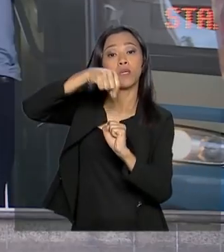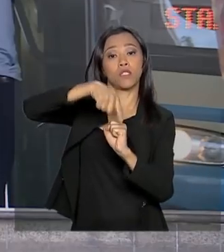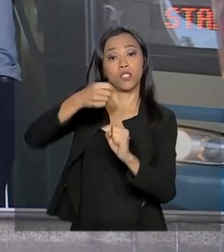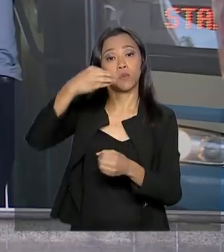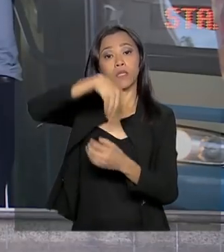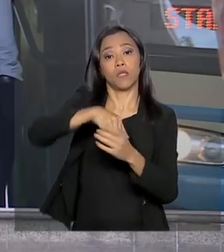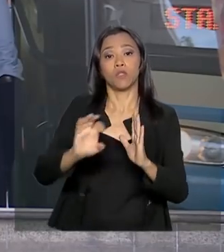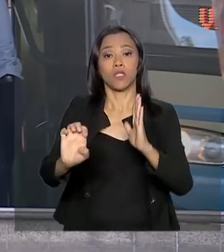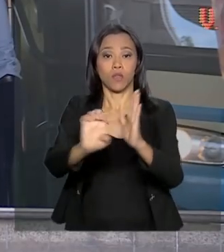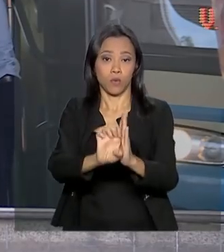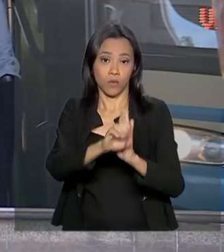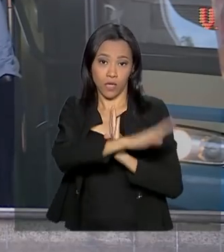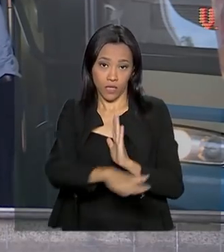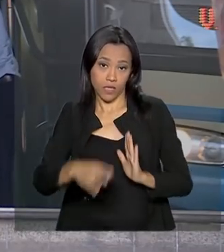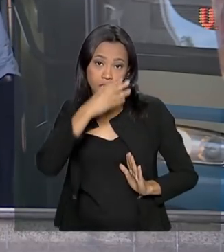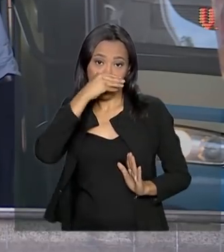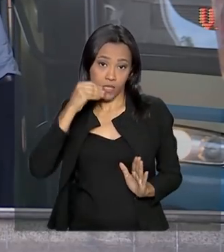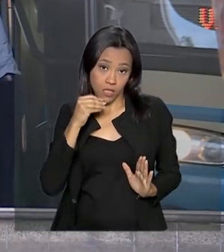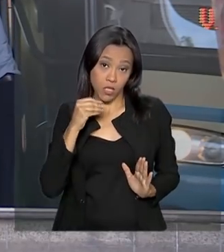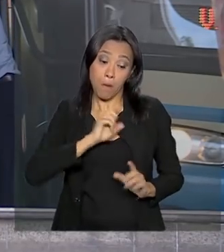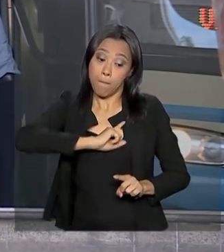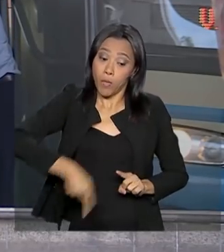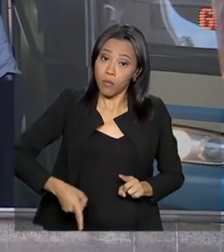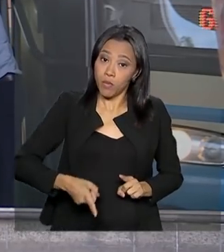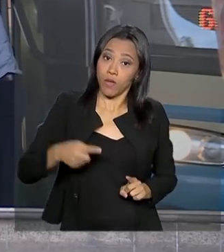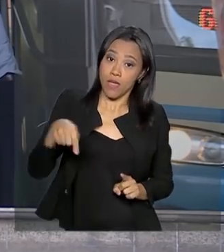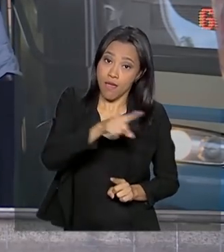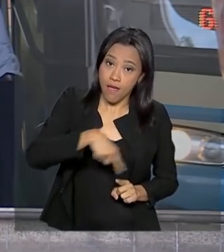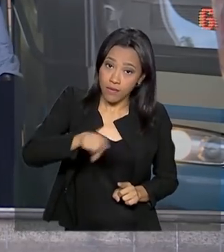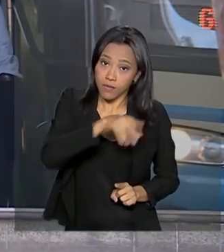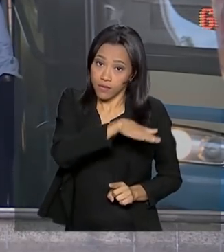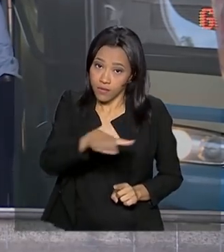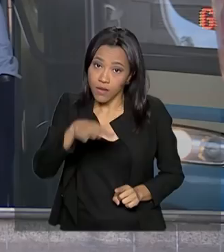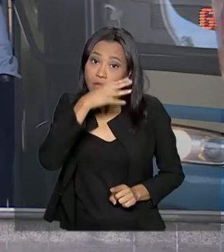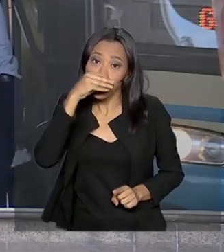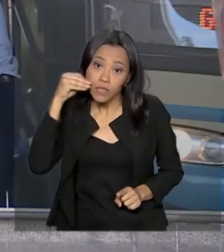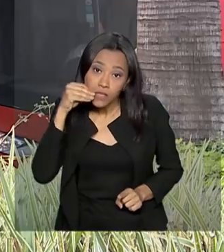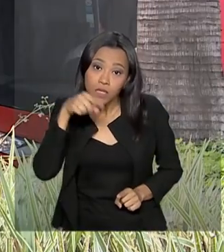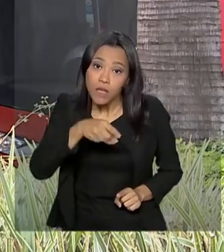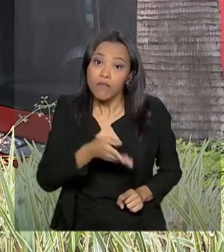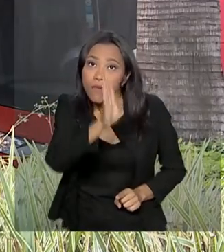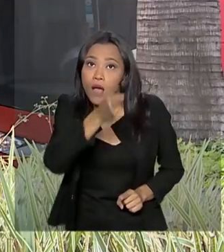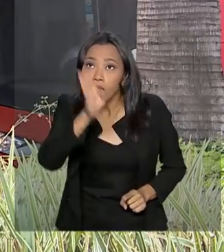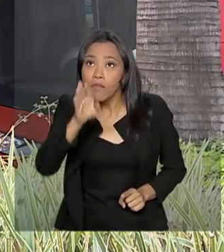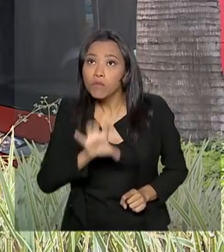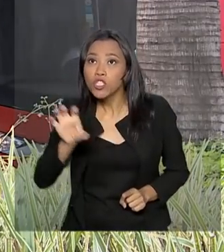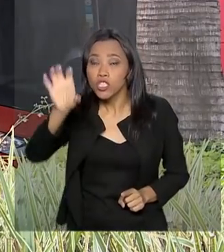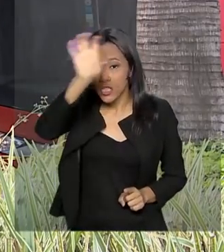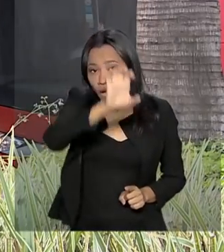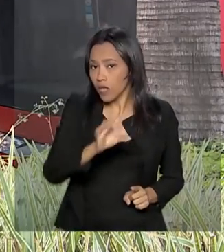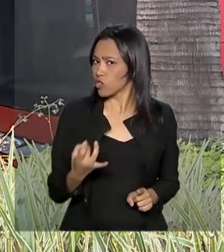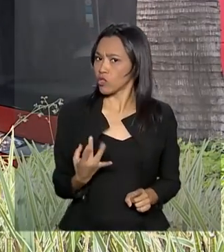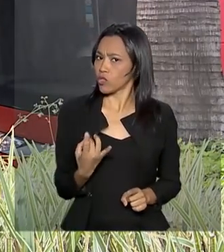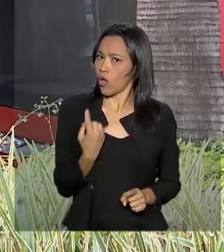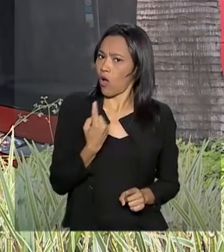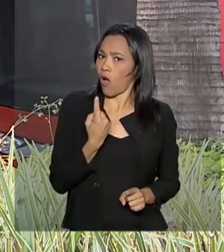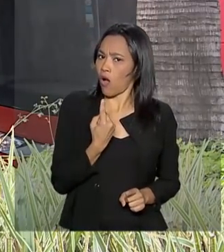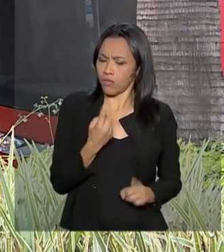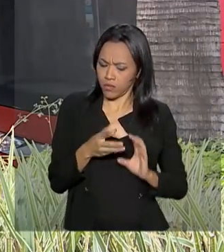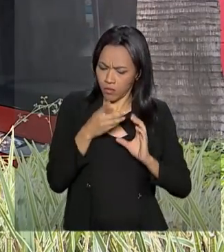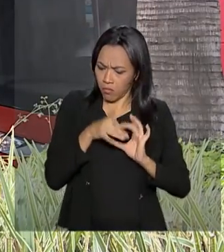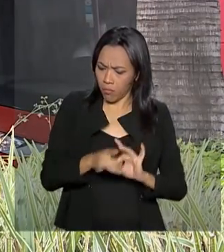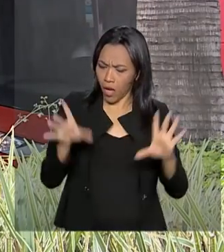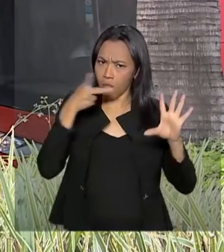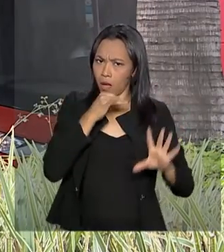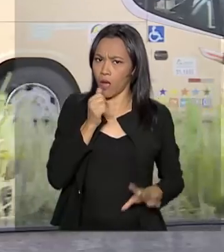e do Adolescente proibiu que esses adolescentes façam viagens interestaduais sozinhos e sem autorização dos pais